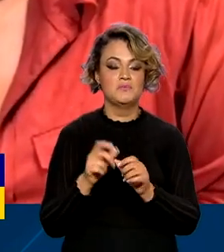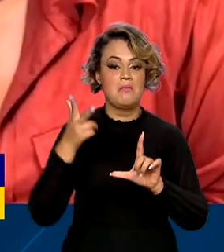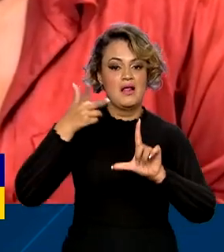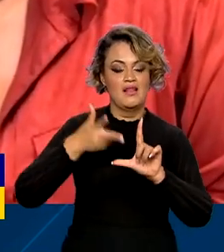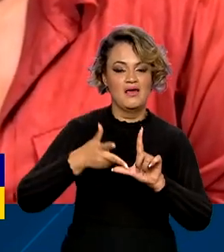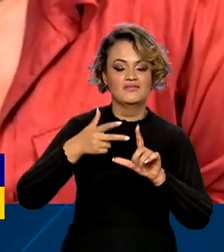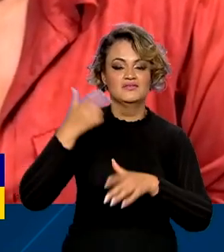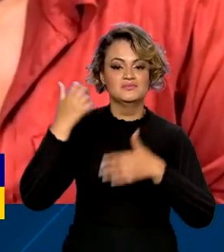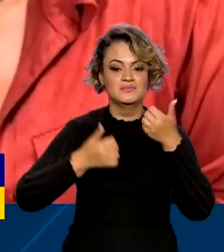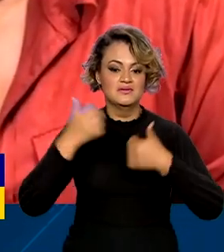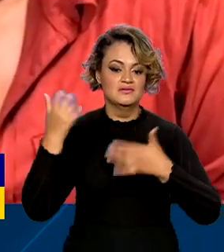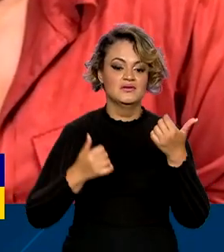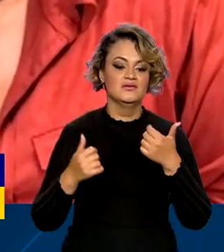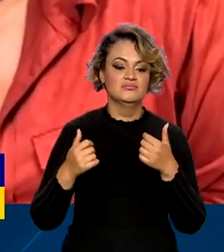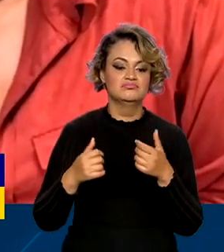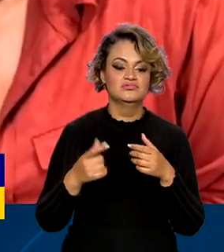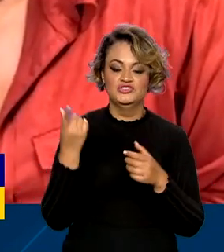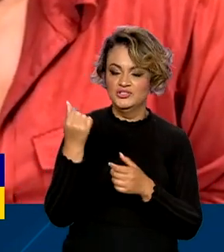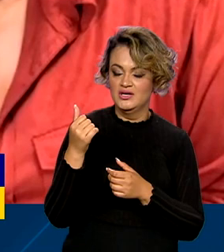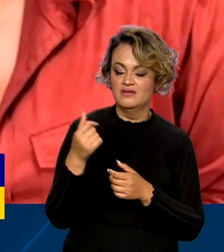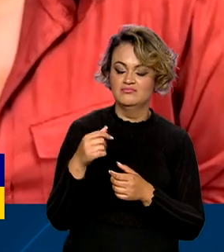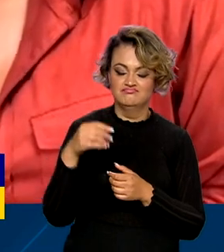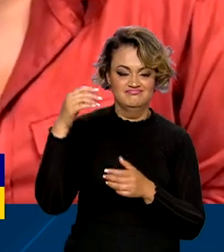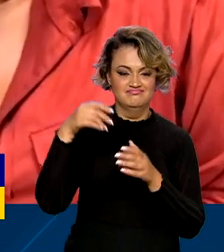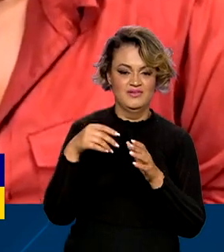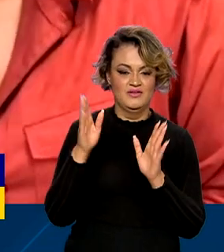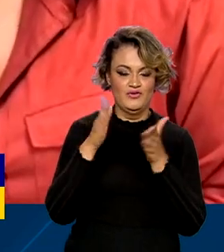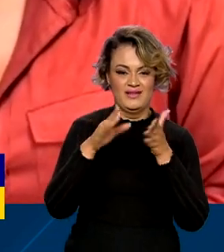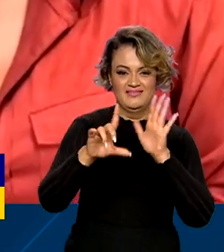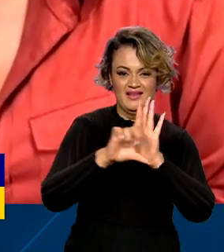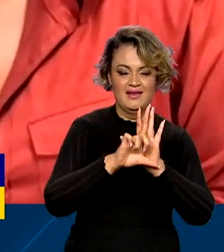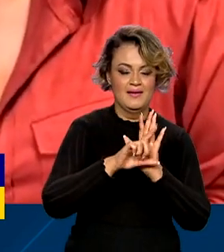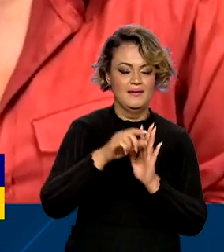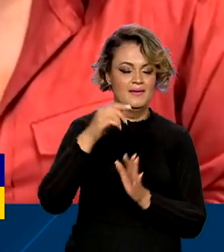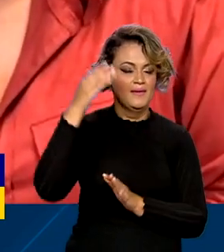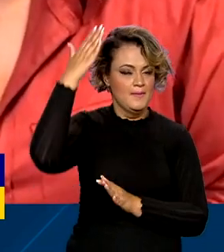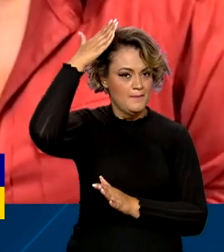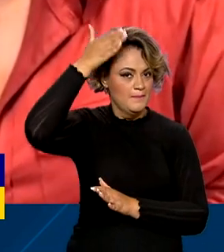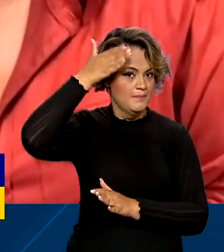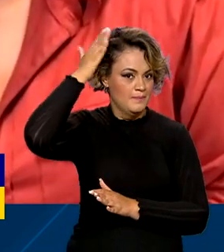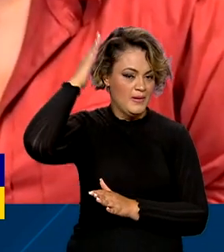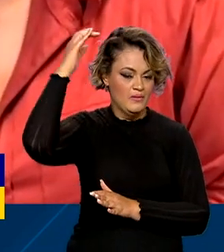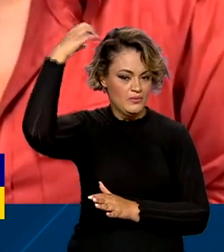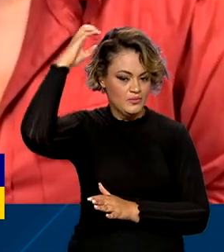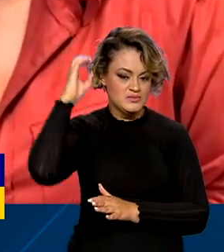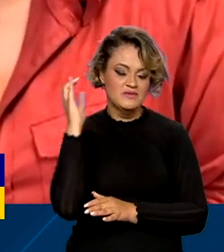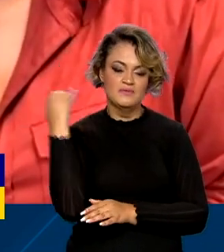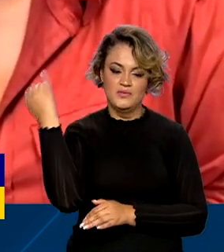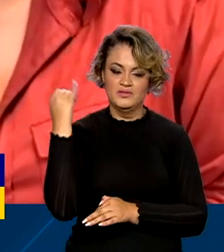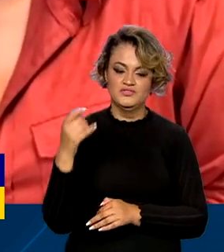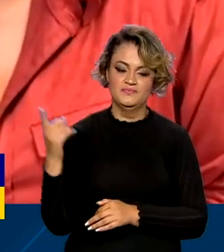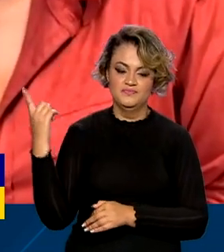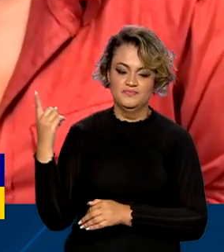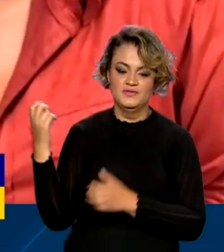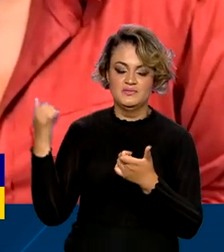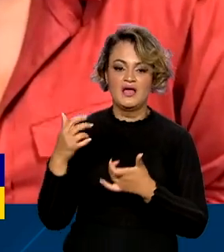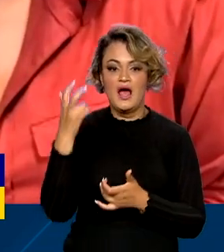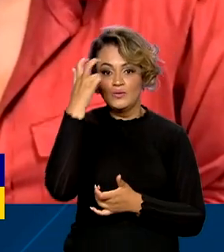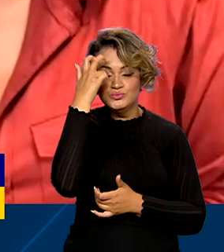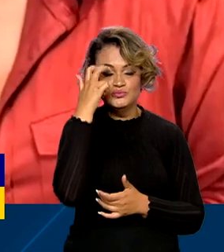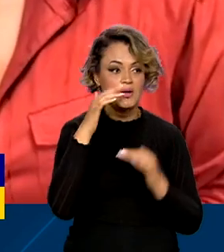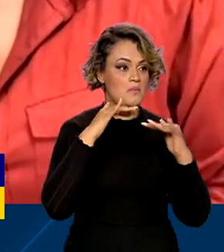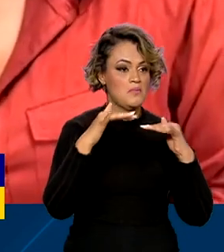e falaram sobre a importância dos recursos da lei Paulo Gustavo para o fomento da cultura no país. A cultura movimenta